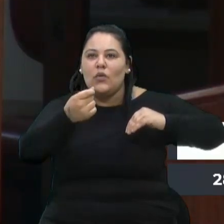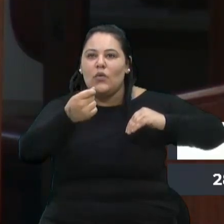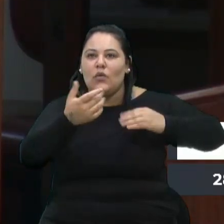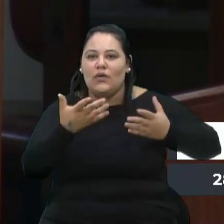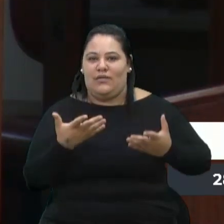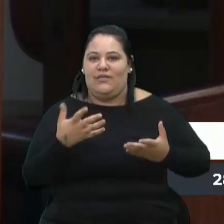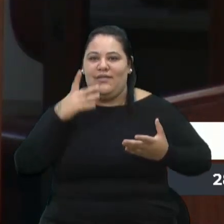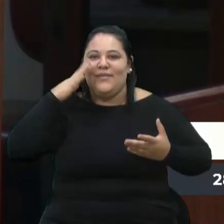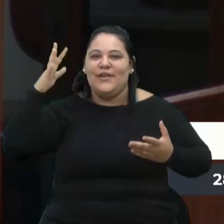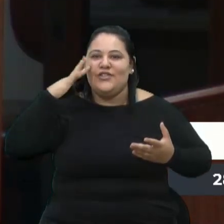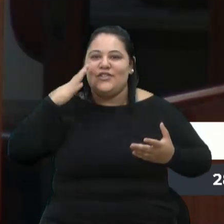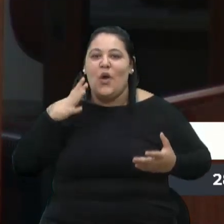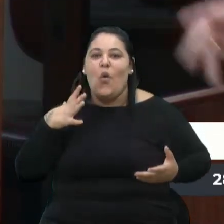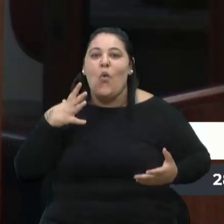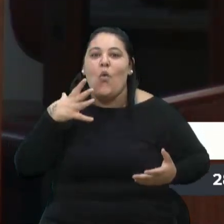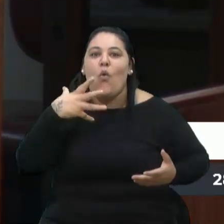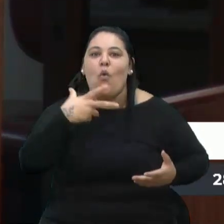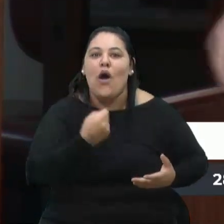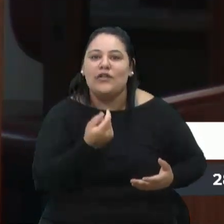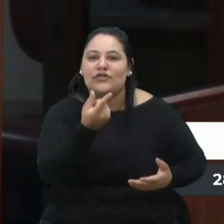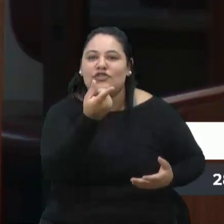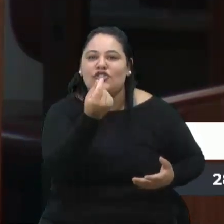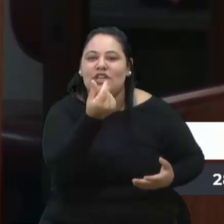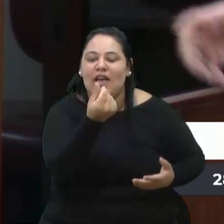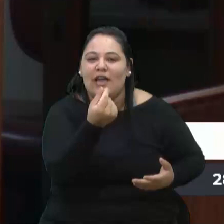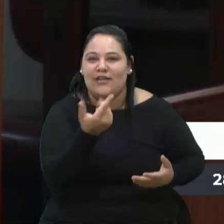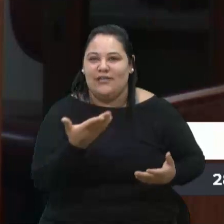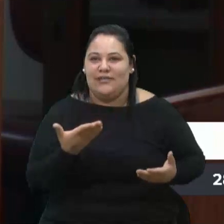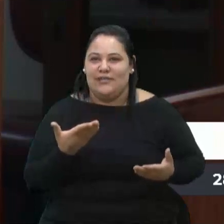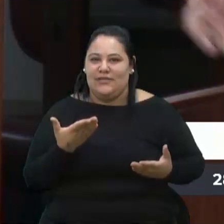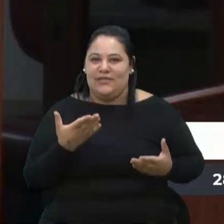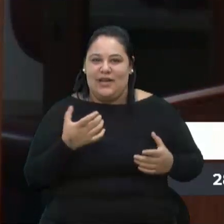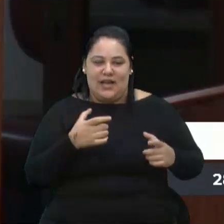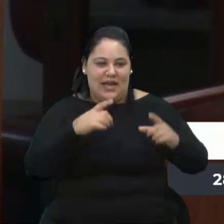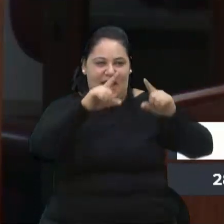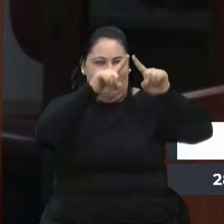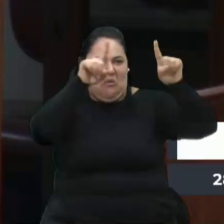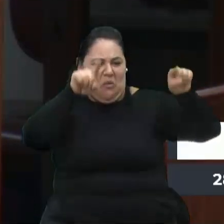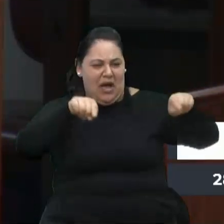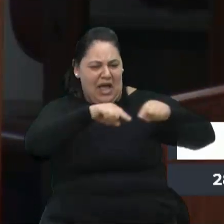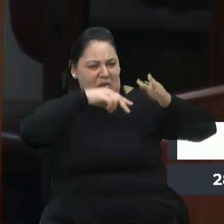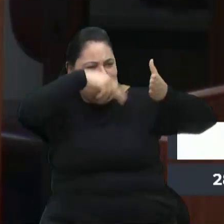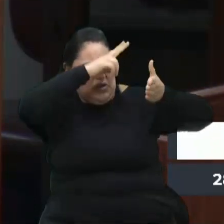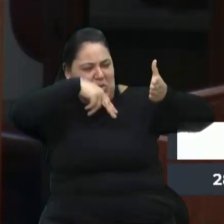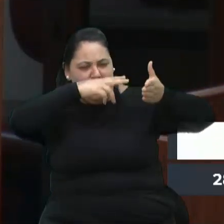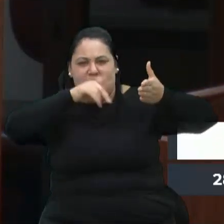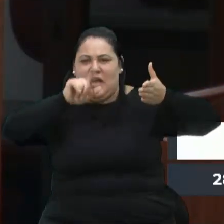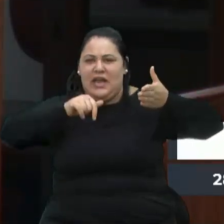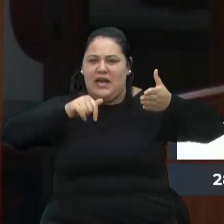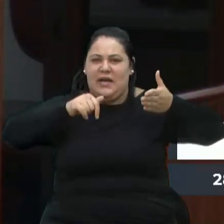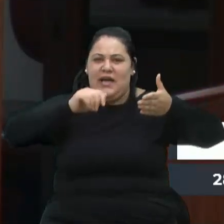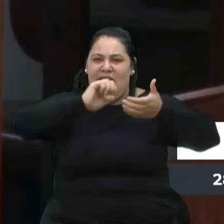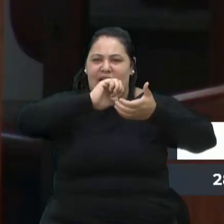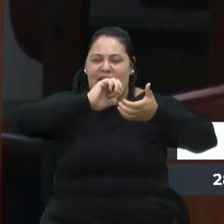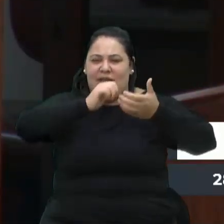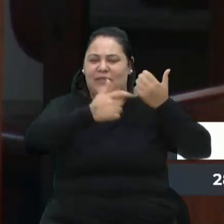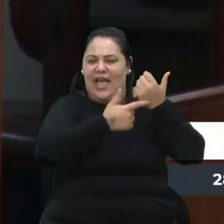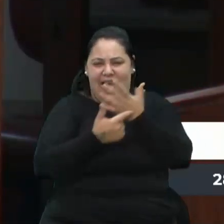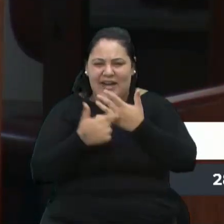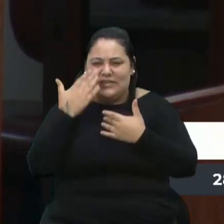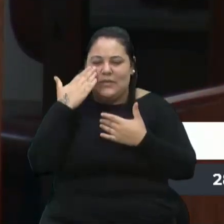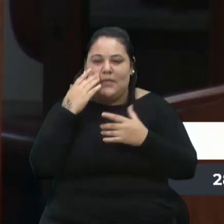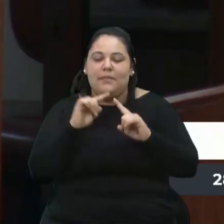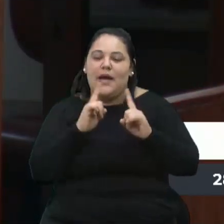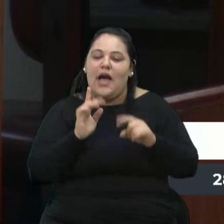de dinheiro que tinha lá, valores, enfim, era quadro, era isso, era aquilo. Onze contêineres. Mas a culpa é